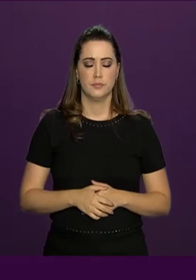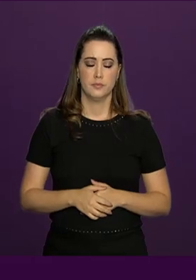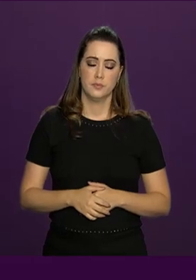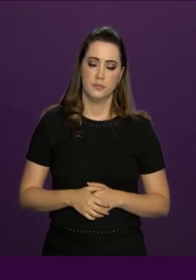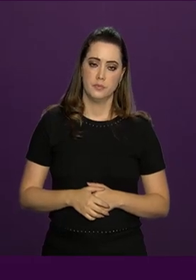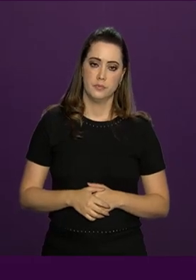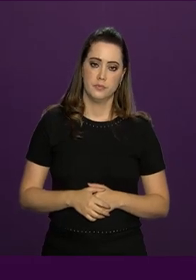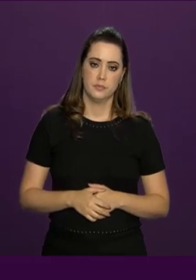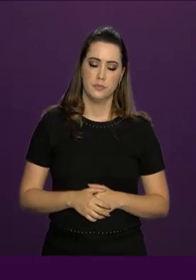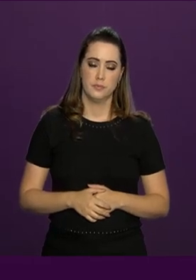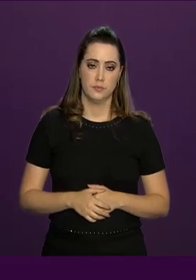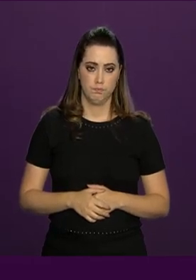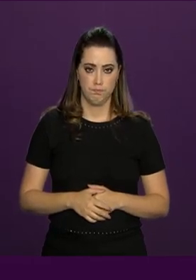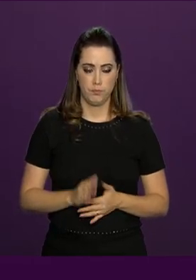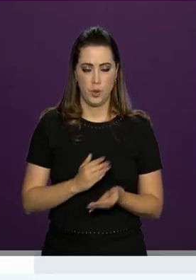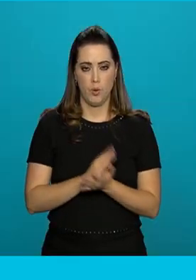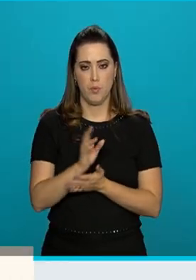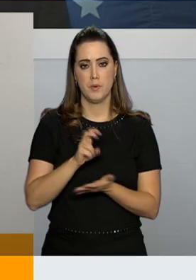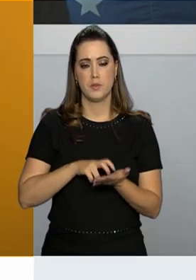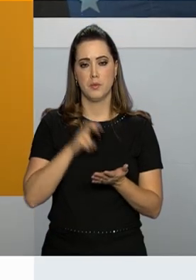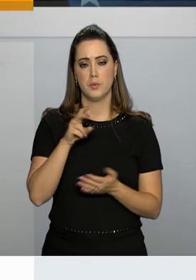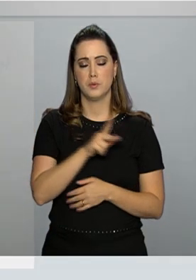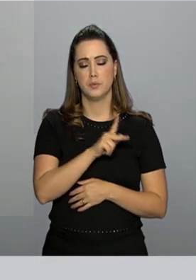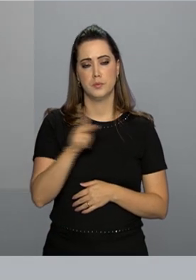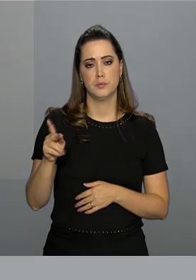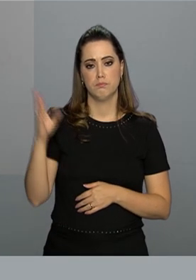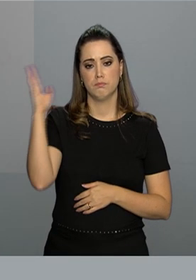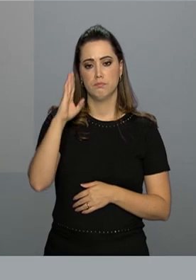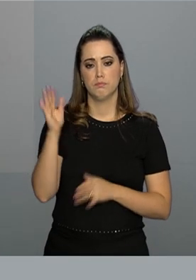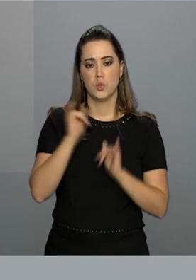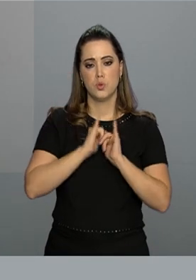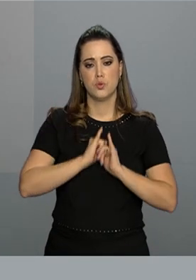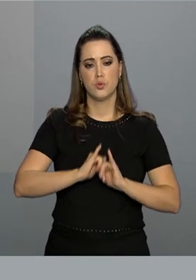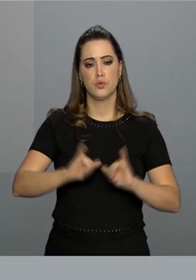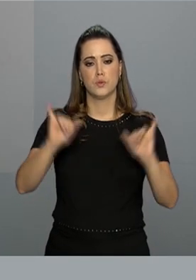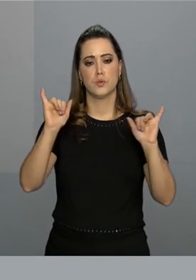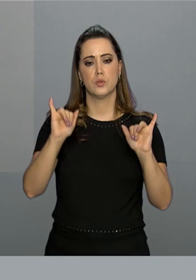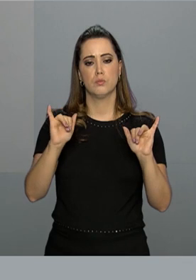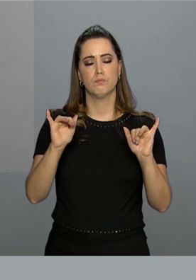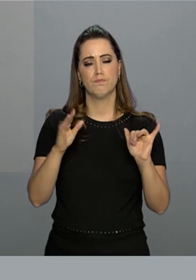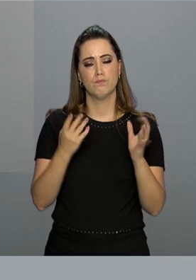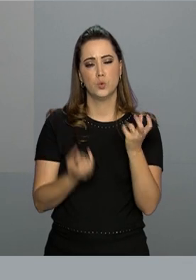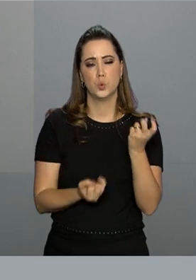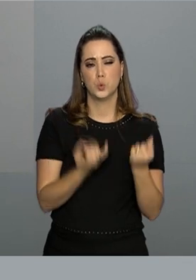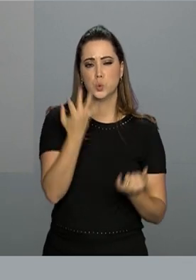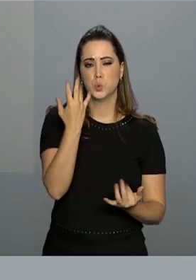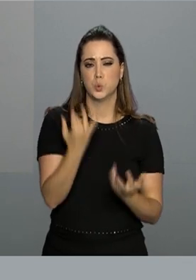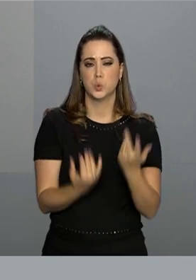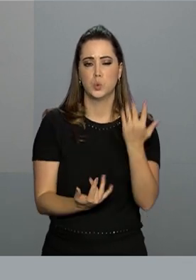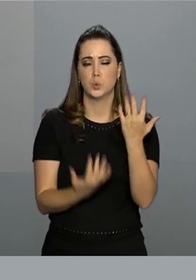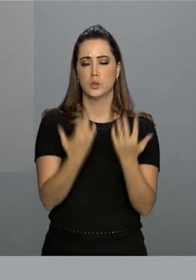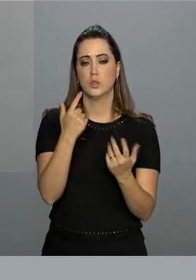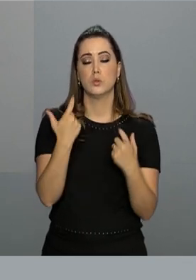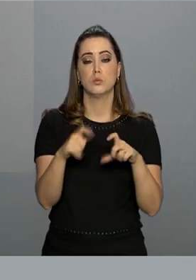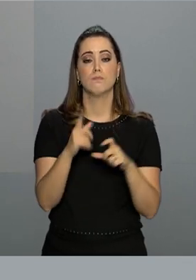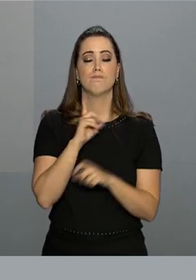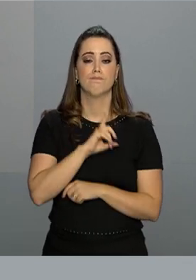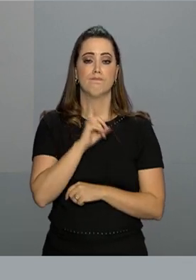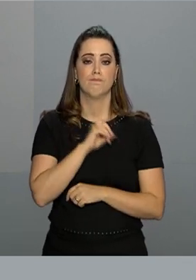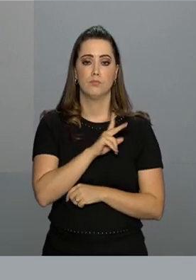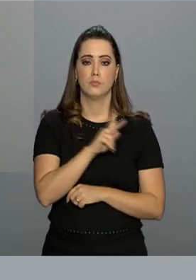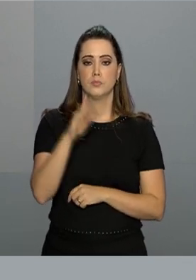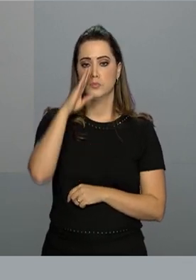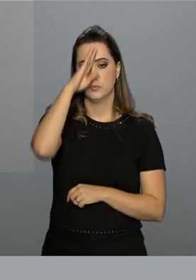Logo no início da manhã, a Presidência da República divulgou uma nota sobre o incêndio no Ninho do Urubu. O presidente